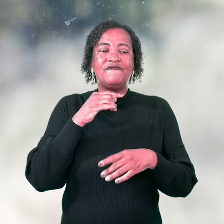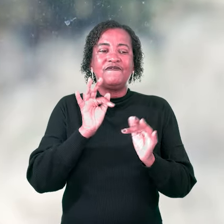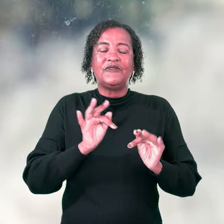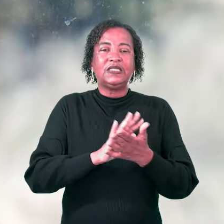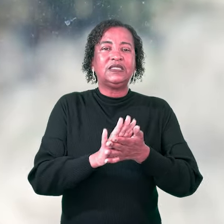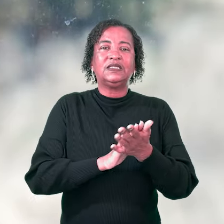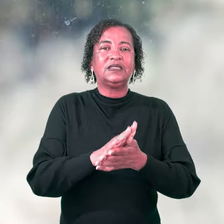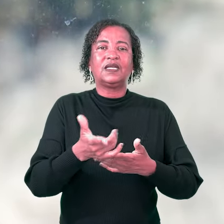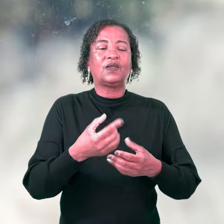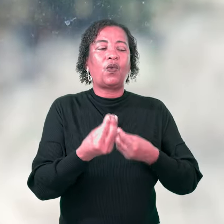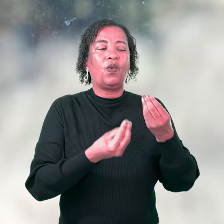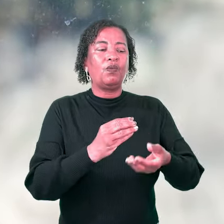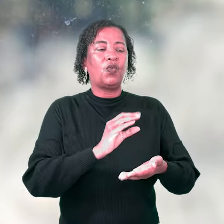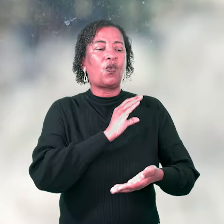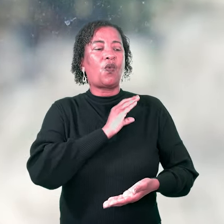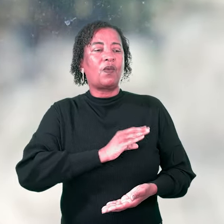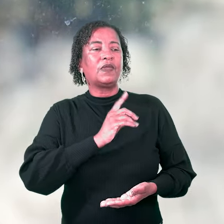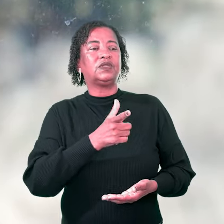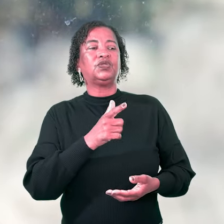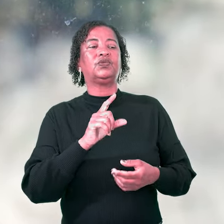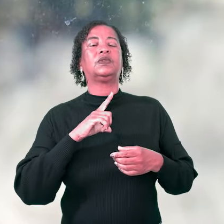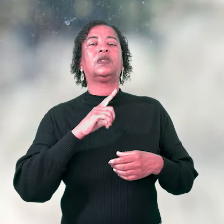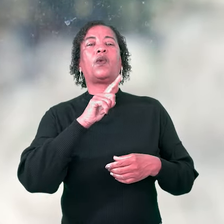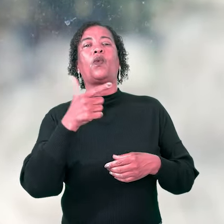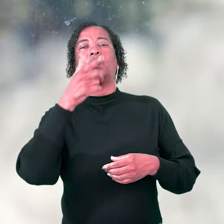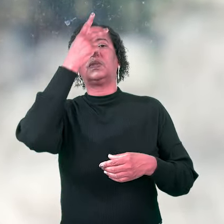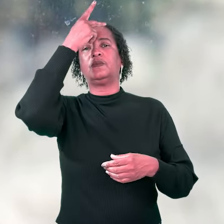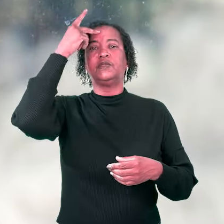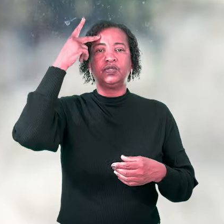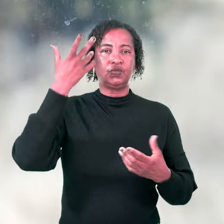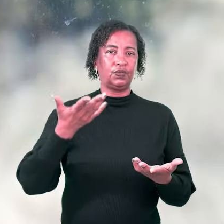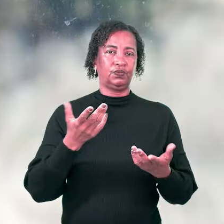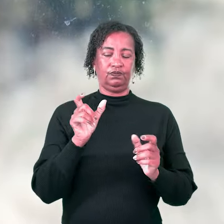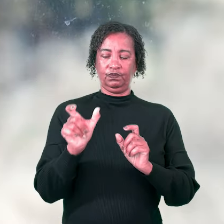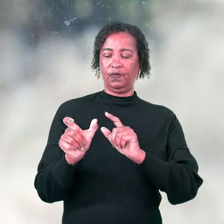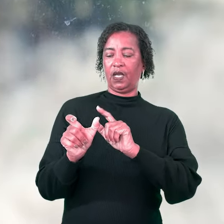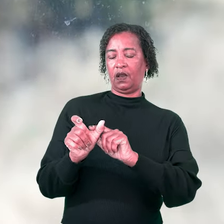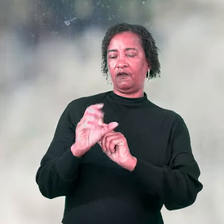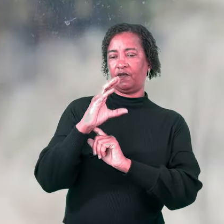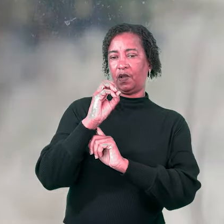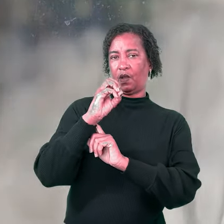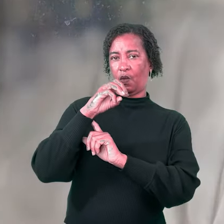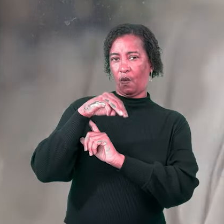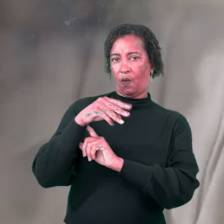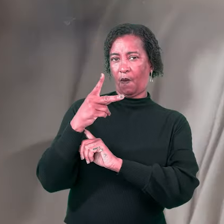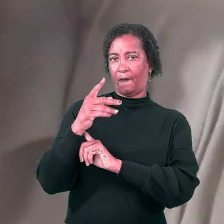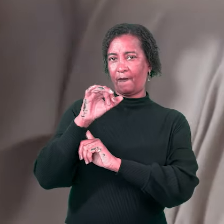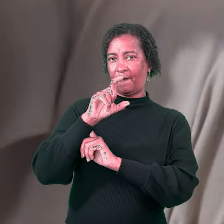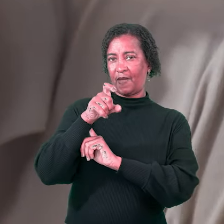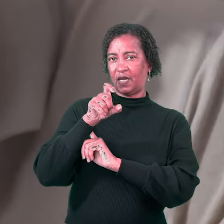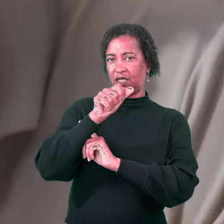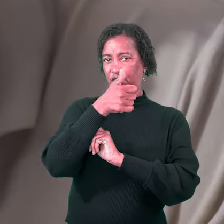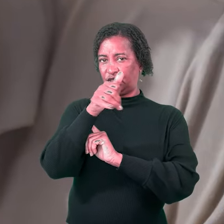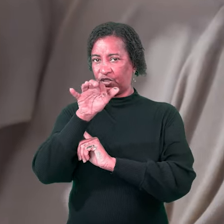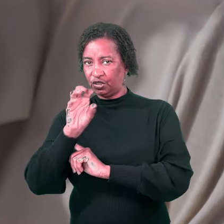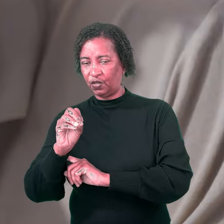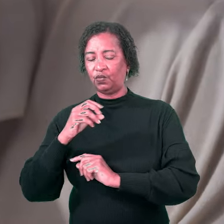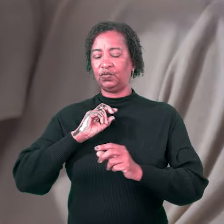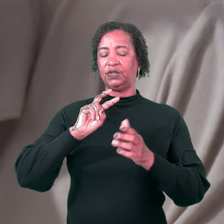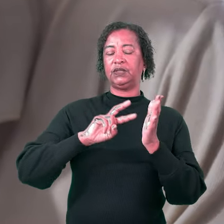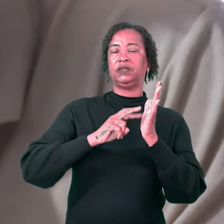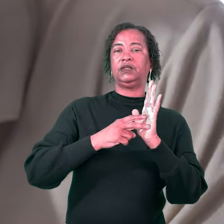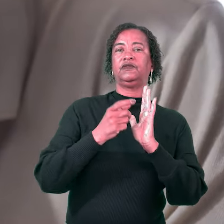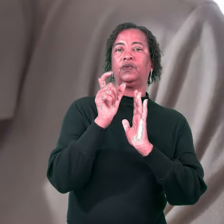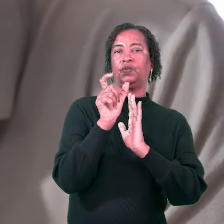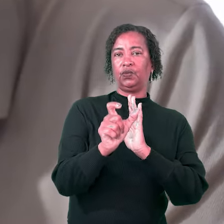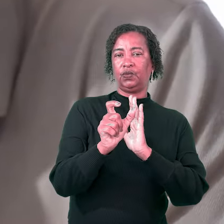palavra compaixão é formada de duas palavras. Paixão, que significa sentimento ou sentir,